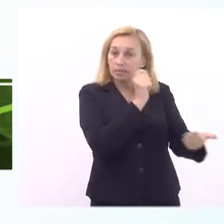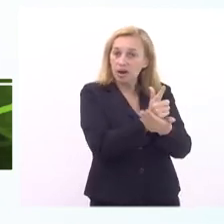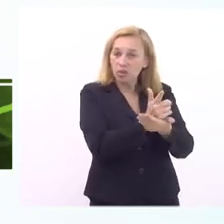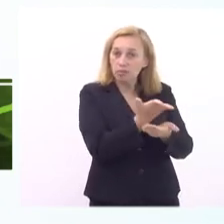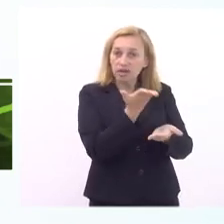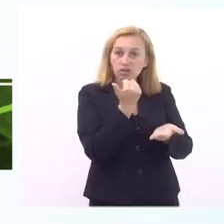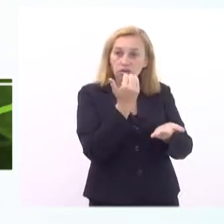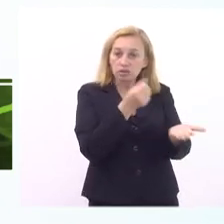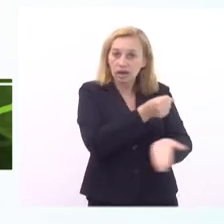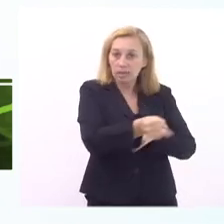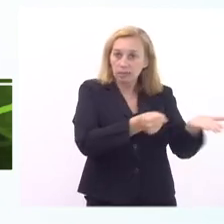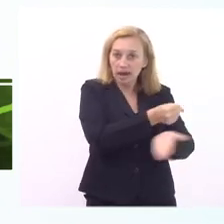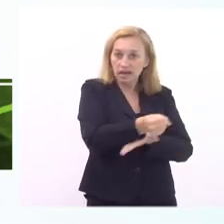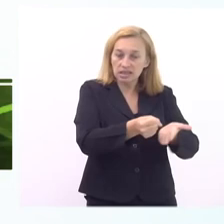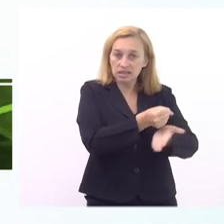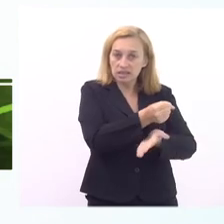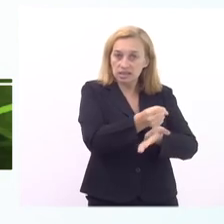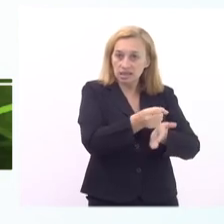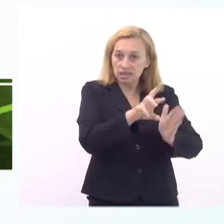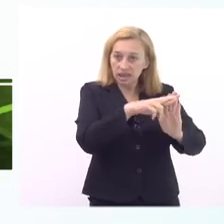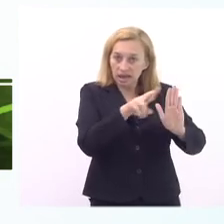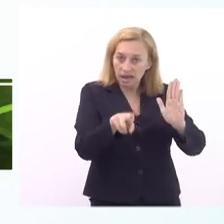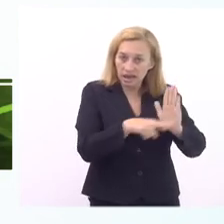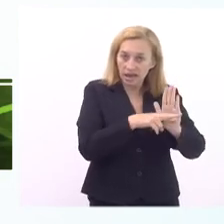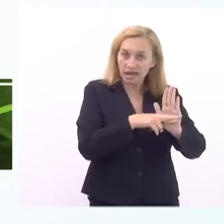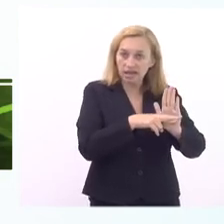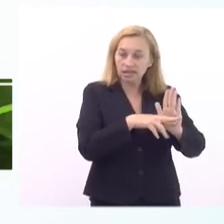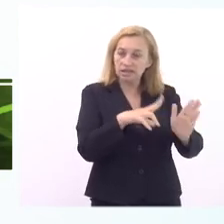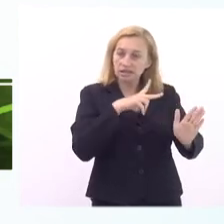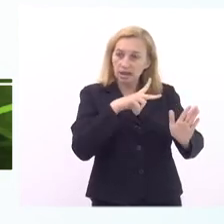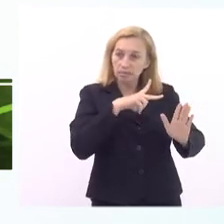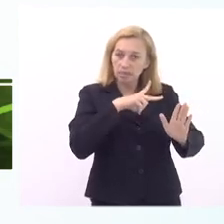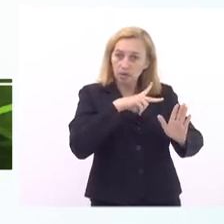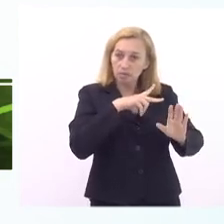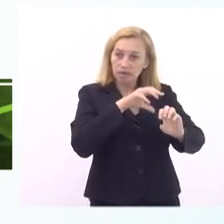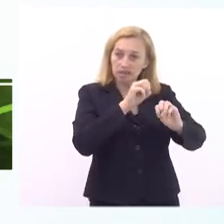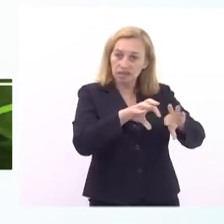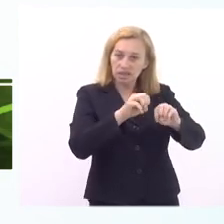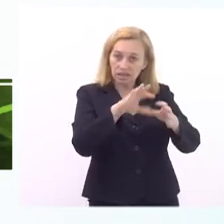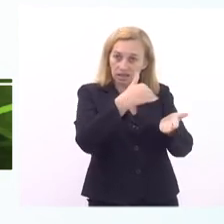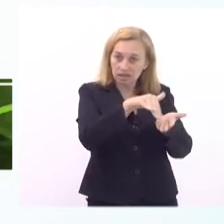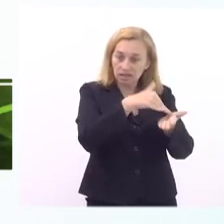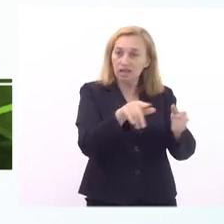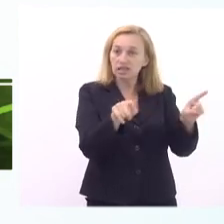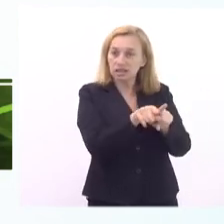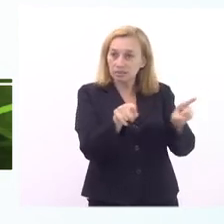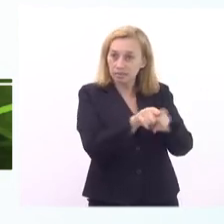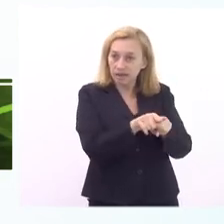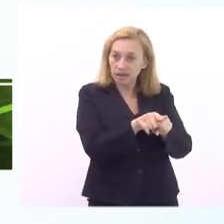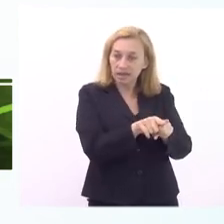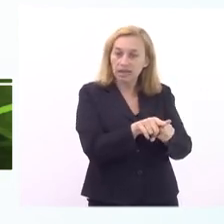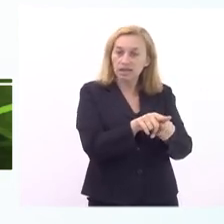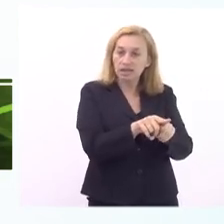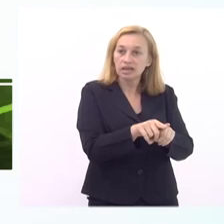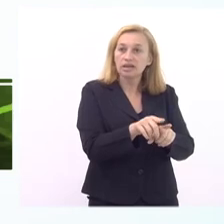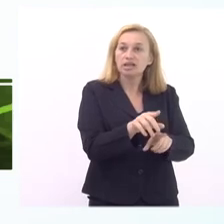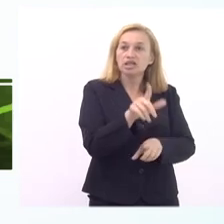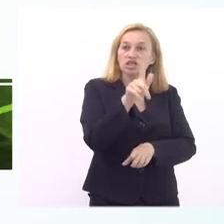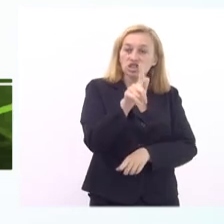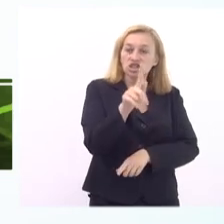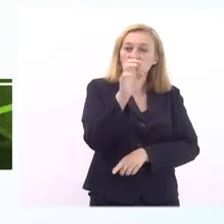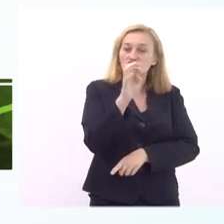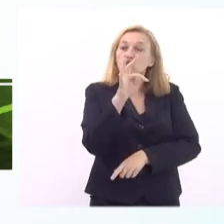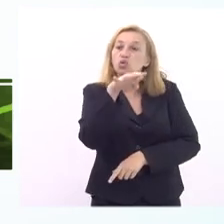alimentos com base no cardápio da própria Seduc e na tabela Fundação Getúlio Vargas que a gente já viu que muitas vezes está fora da realidade do